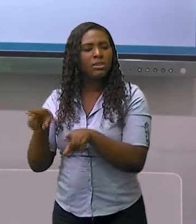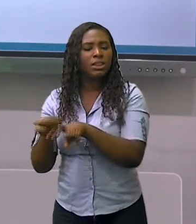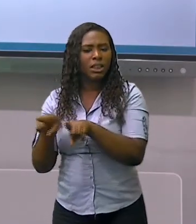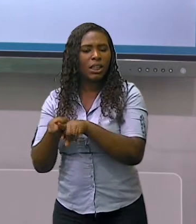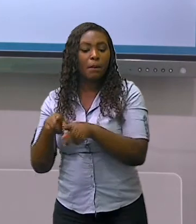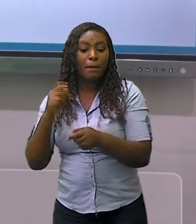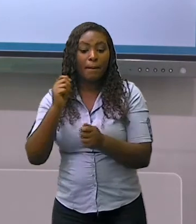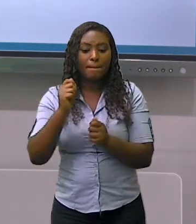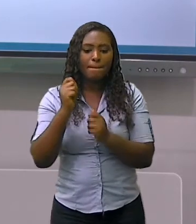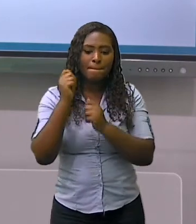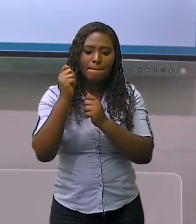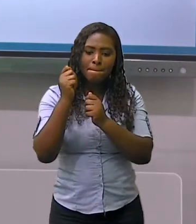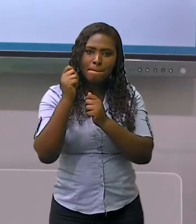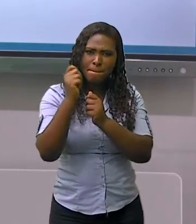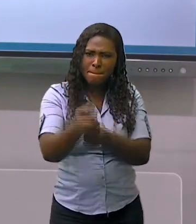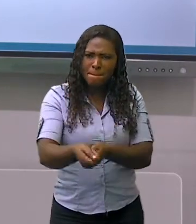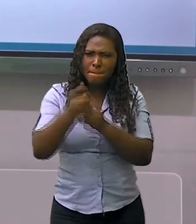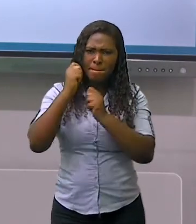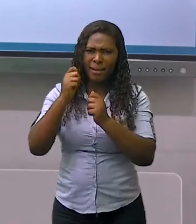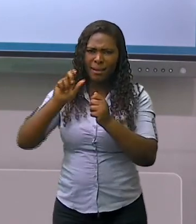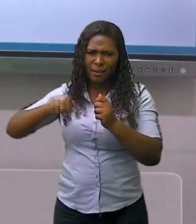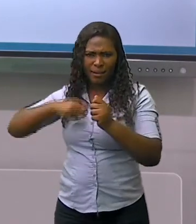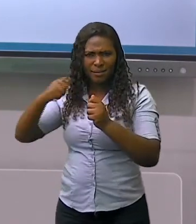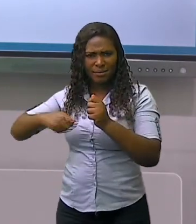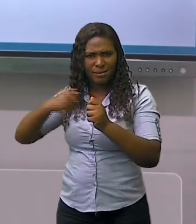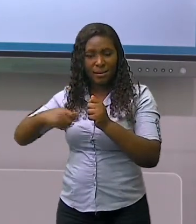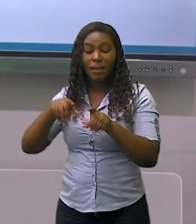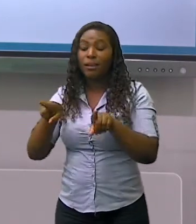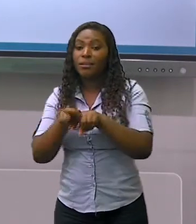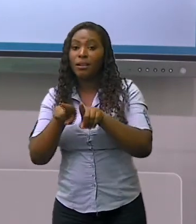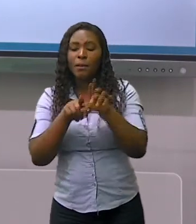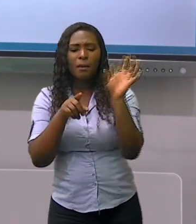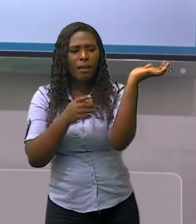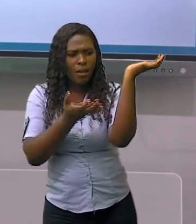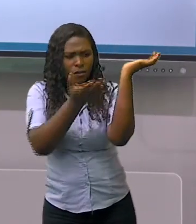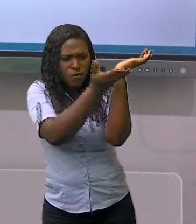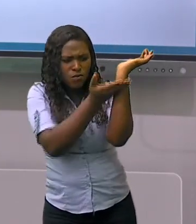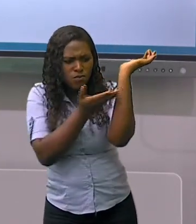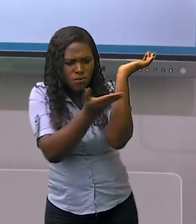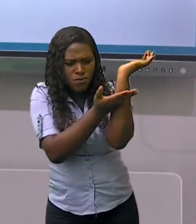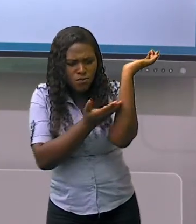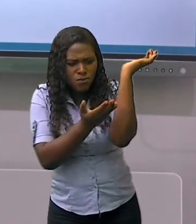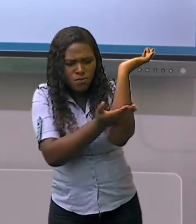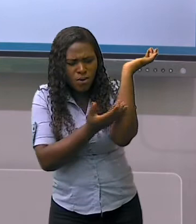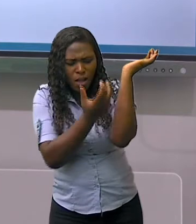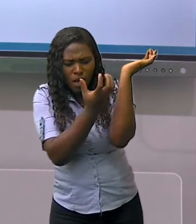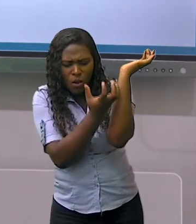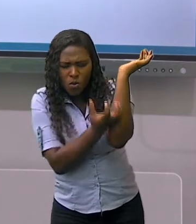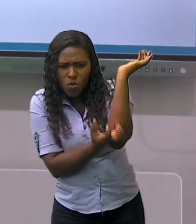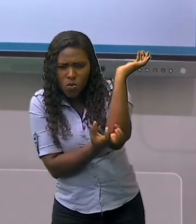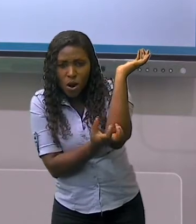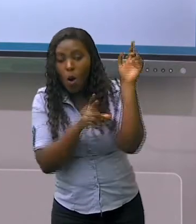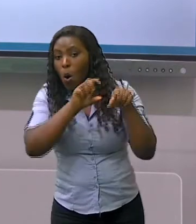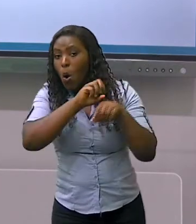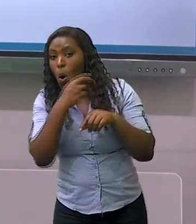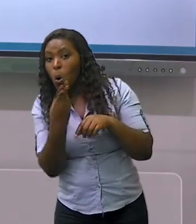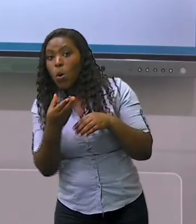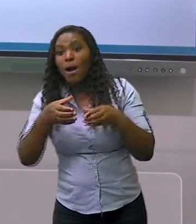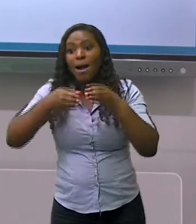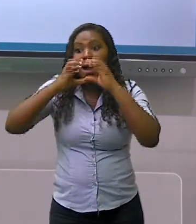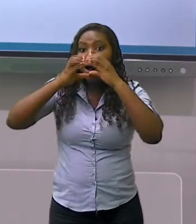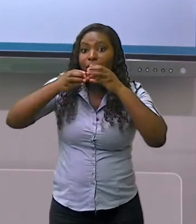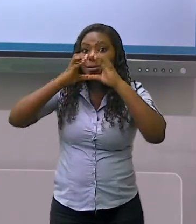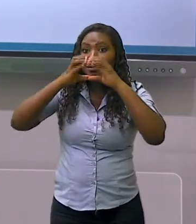que consiste na extração, a exploração de frutos, como, por exemplo, o açaí ou diversas outras